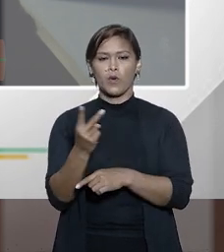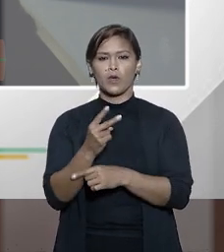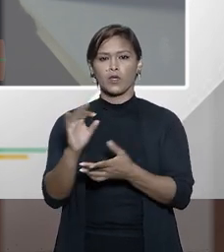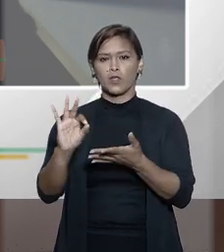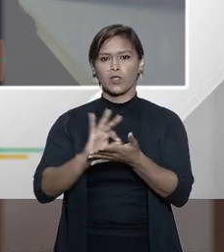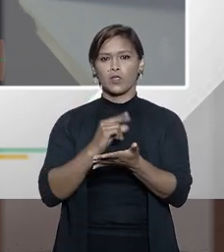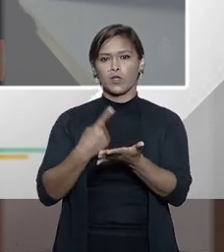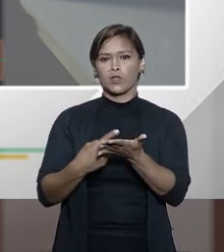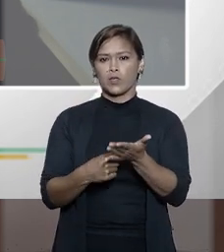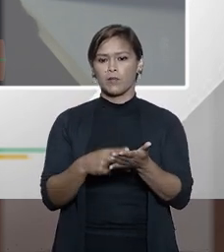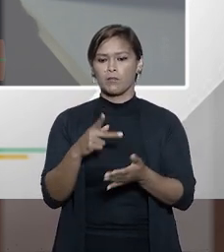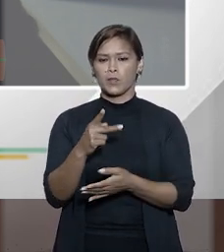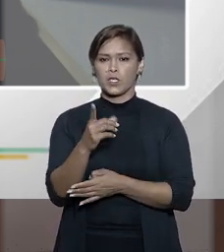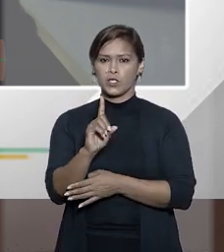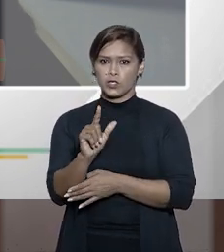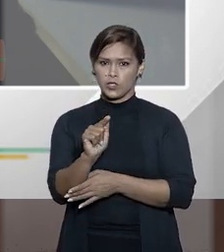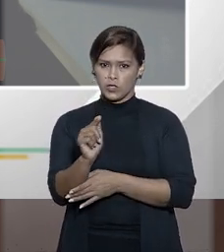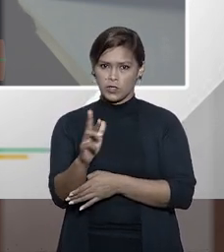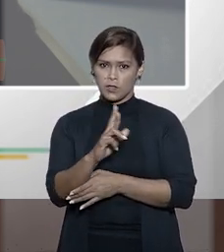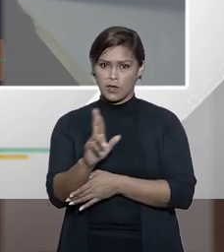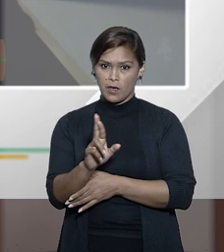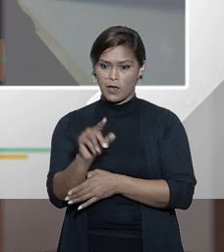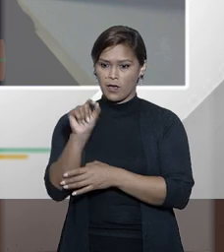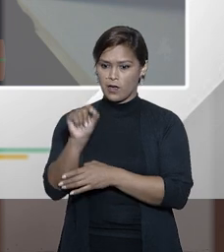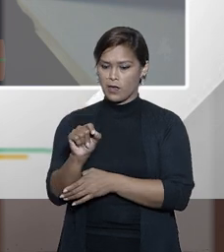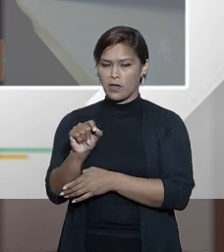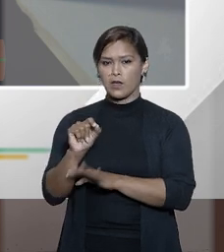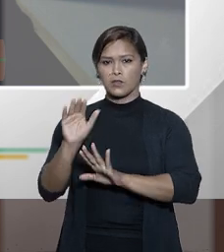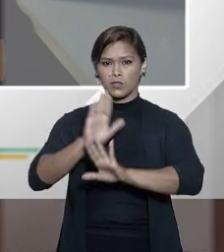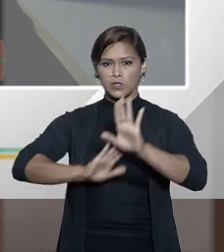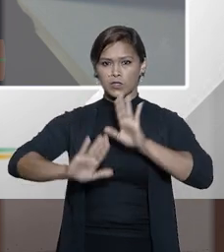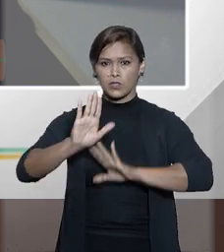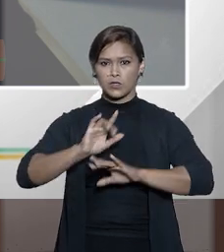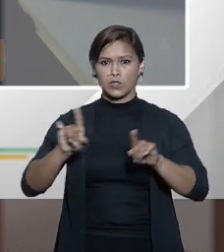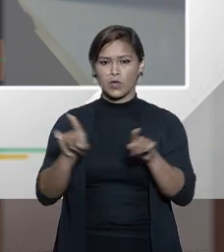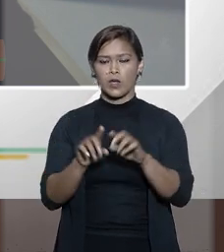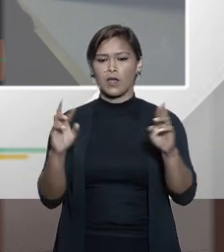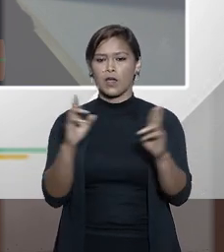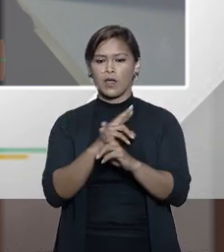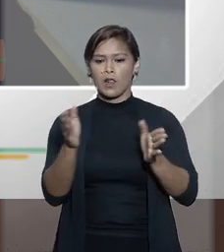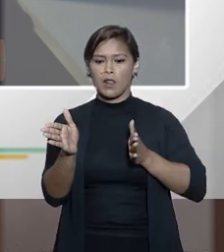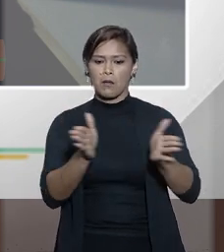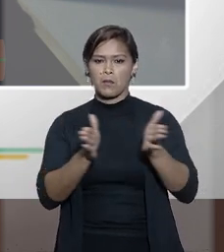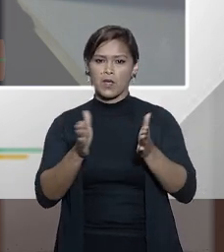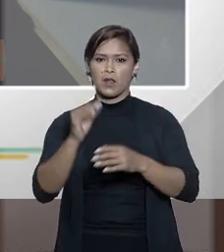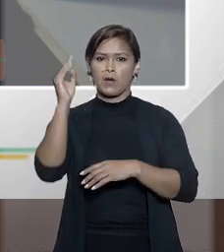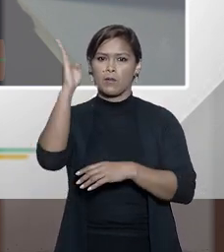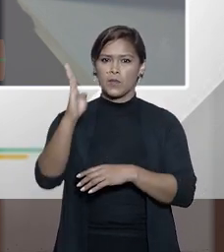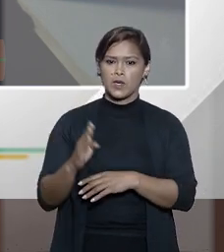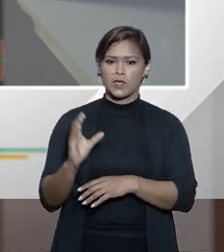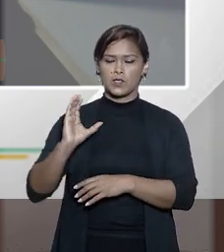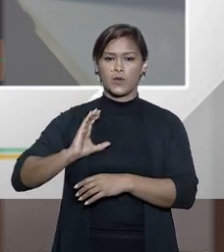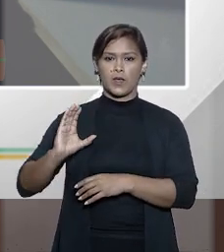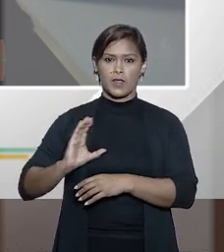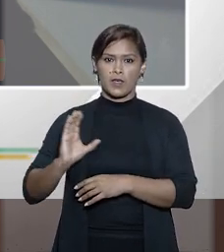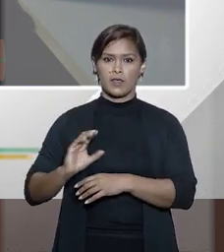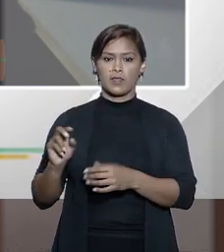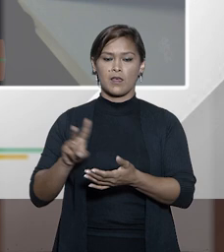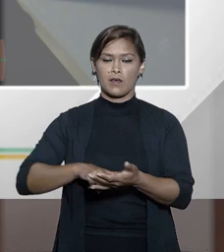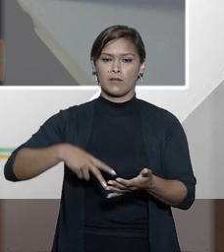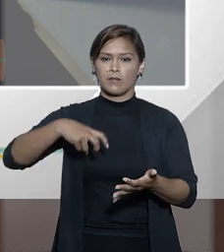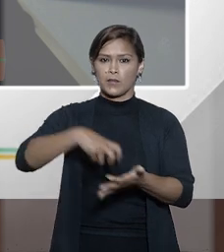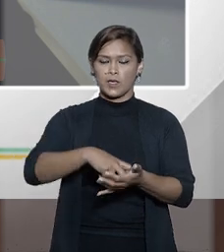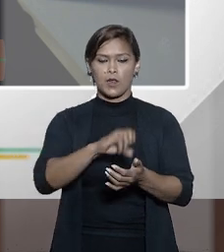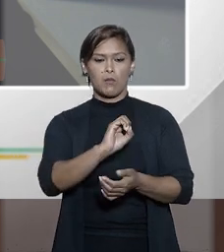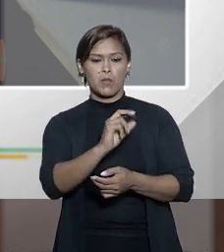tratados pela PGR quando se cuida da relação bilateral Brasil-Canadá em matéria